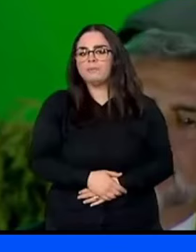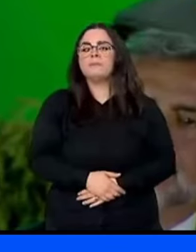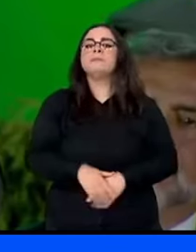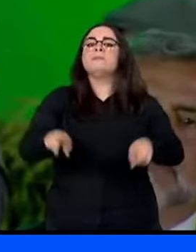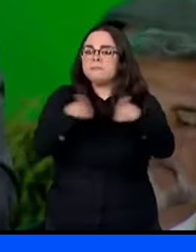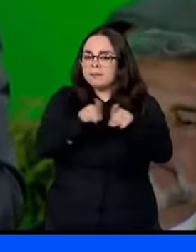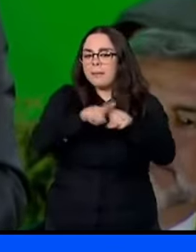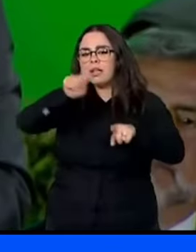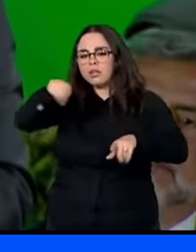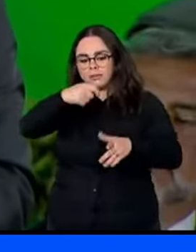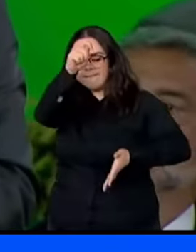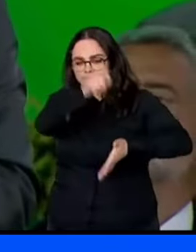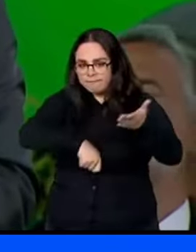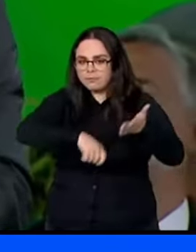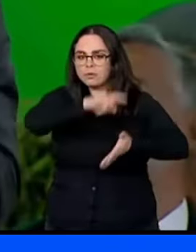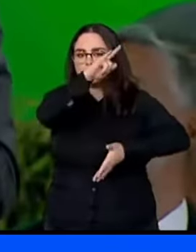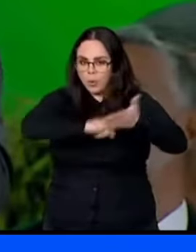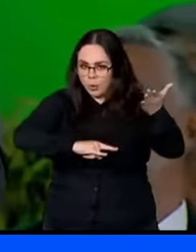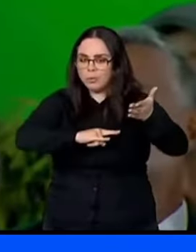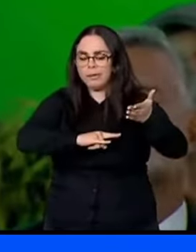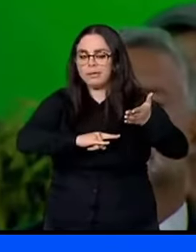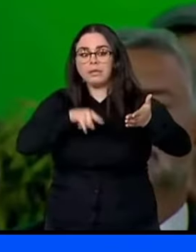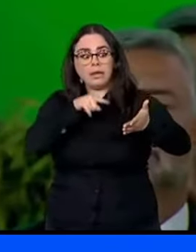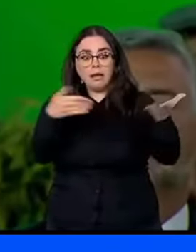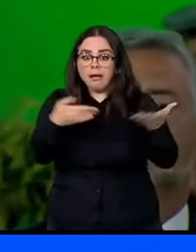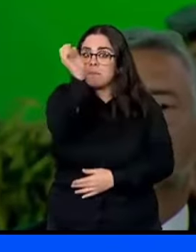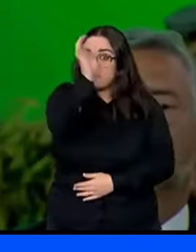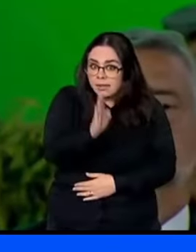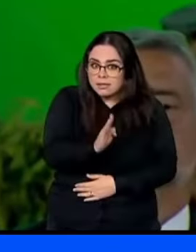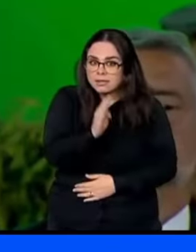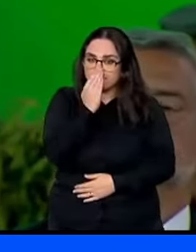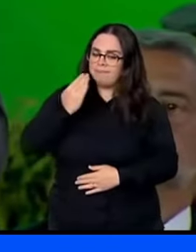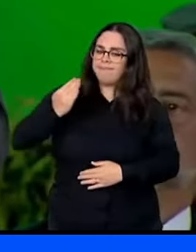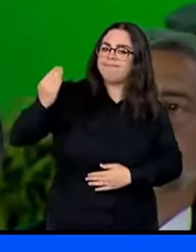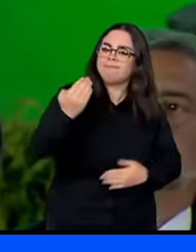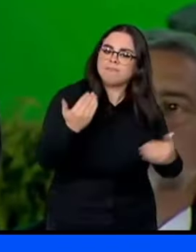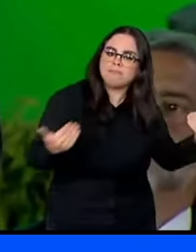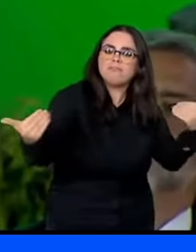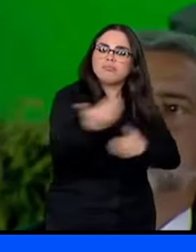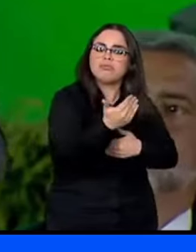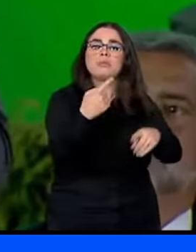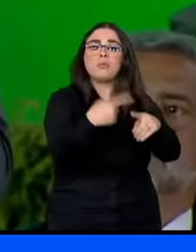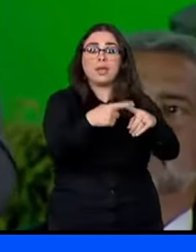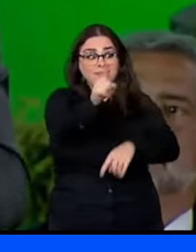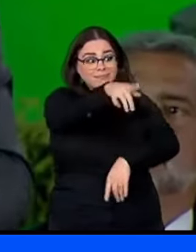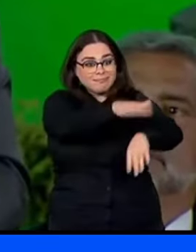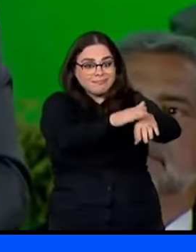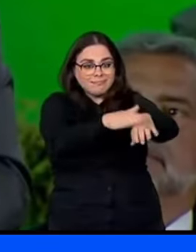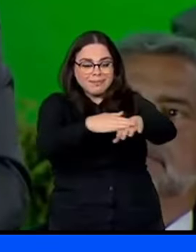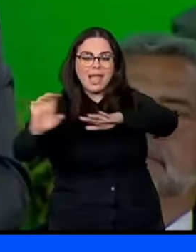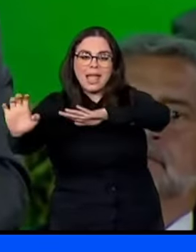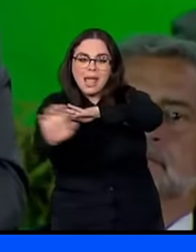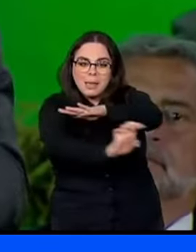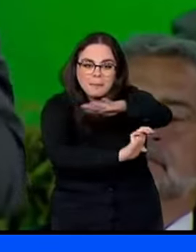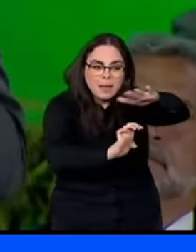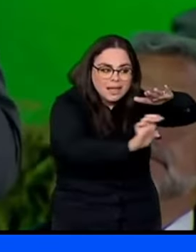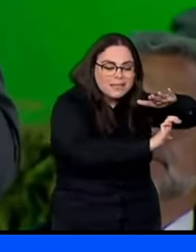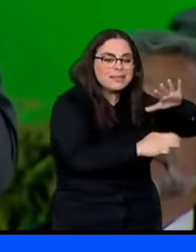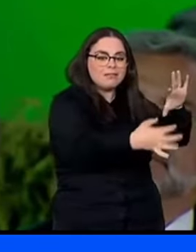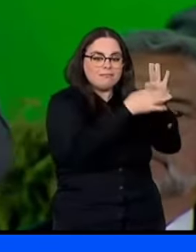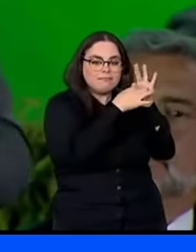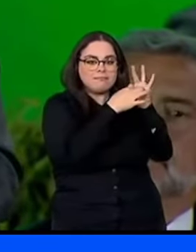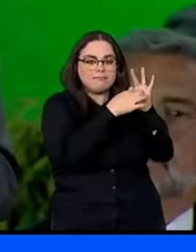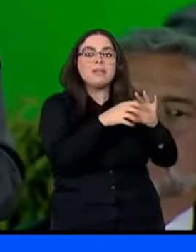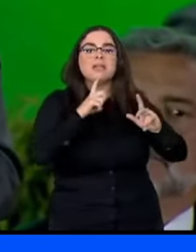assinamos um documento E o Brasil vai sair na frente Porque o Brasil tem vocês Empresários Que tem